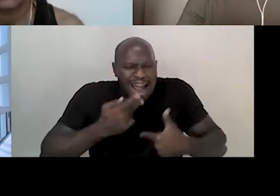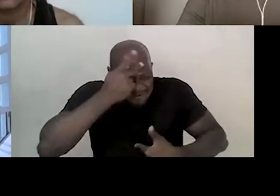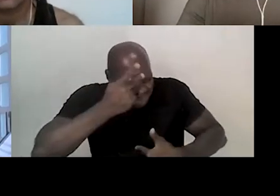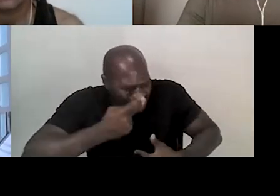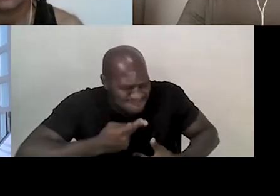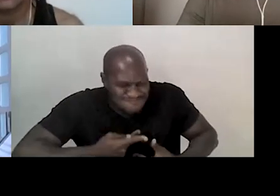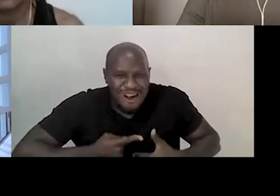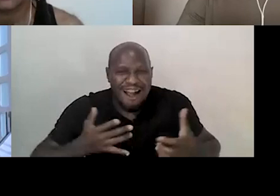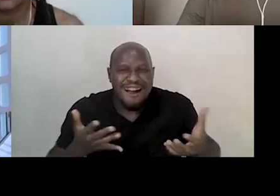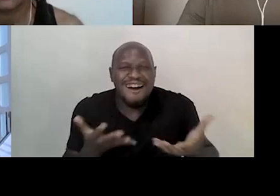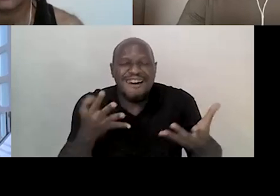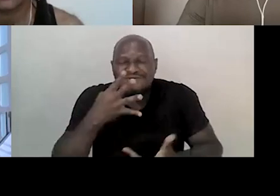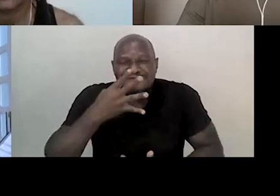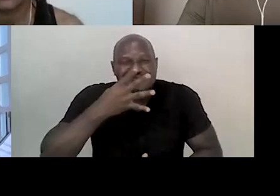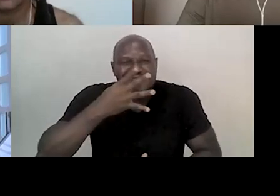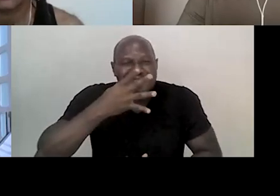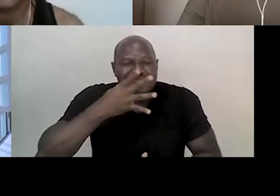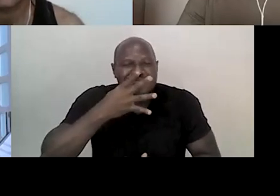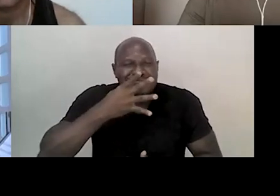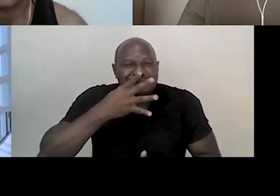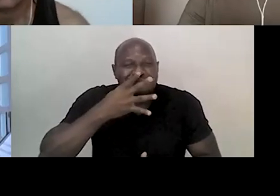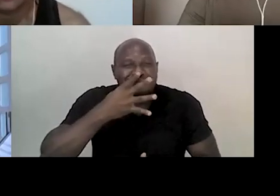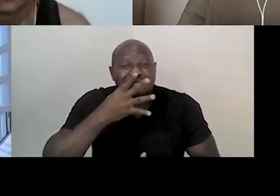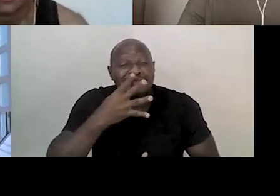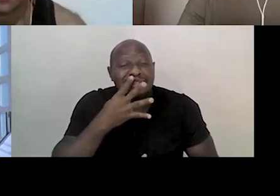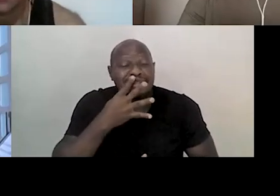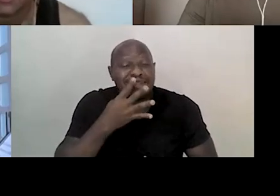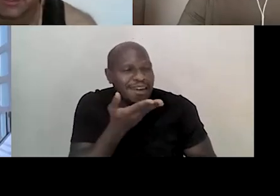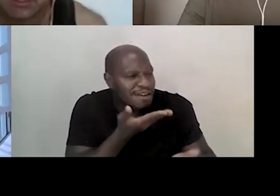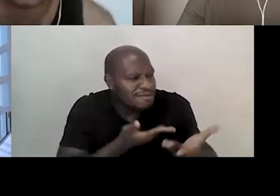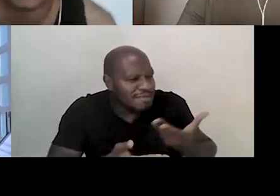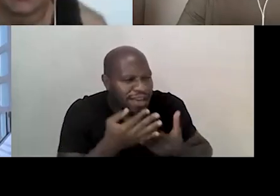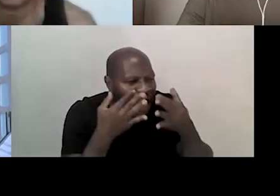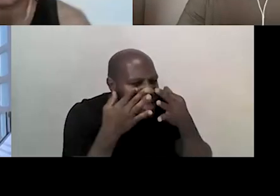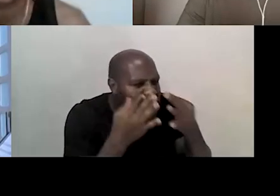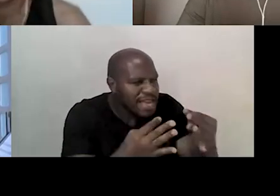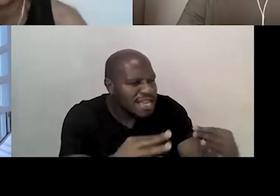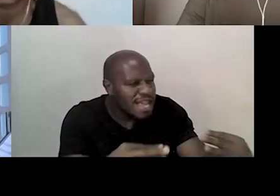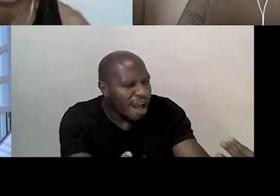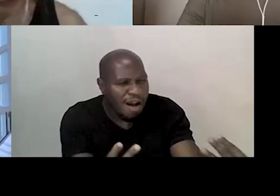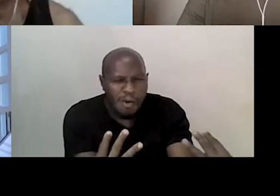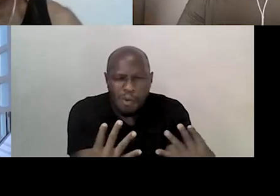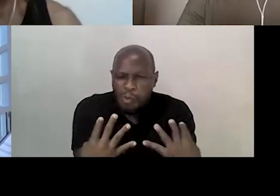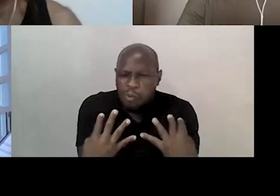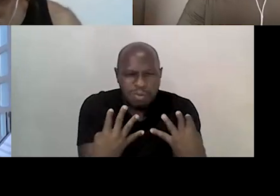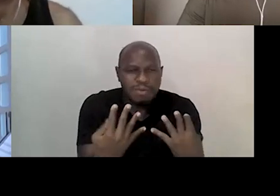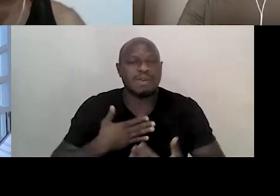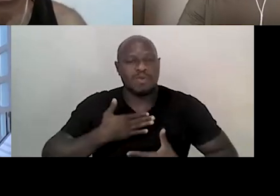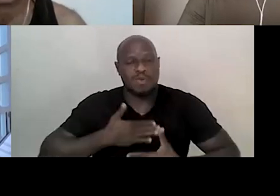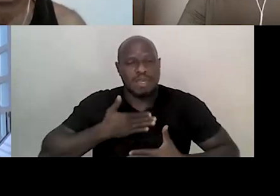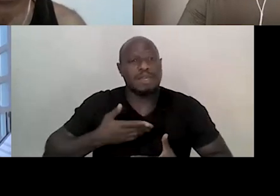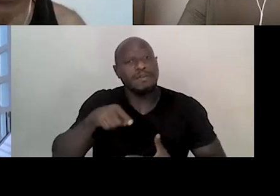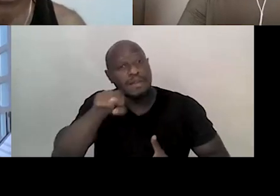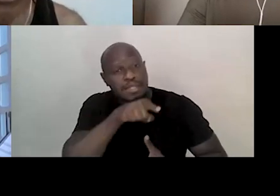encantamento e a escuta, né? E a escuta. Então, eu gostaria que vocês